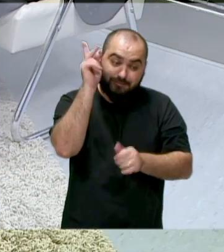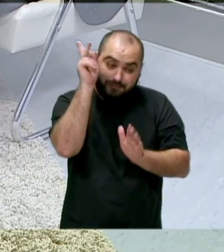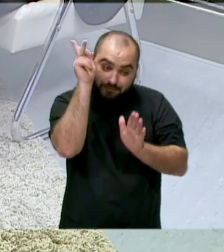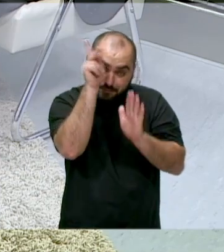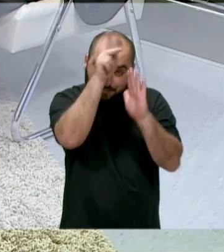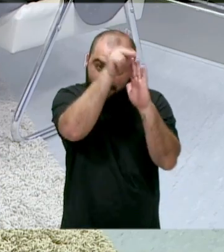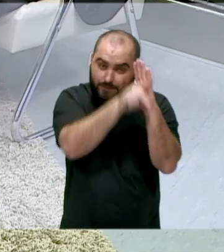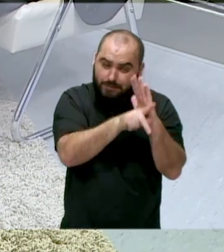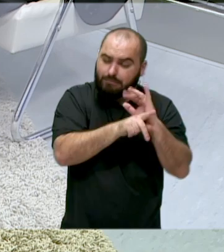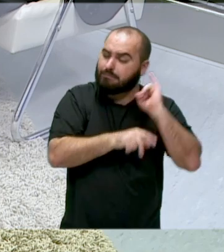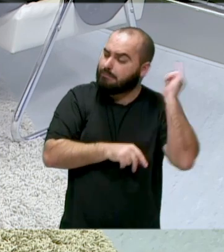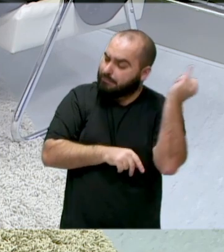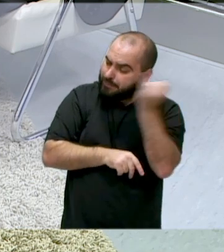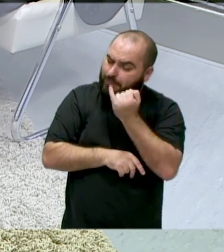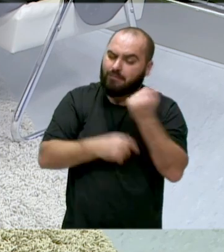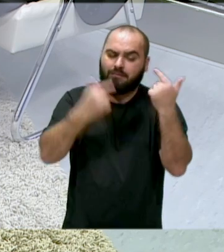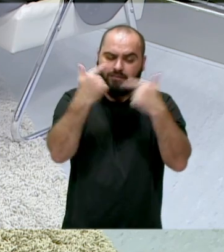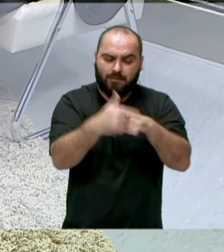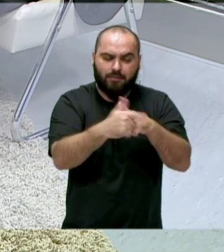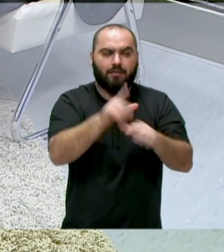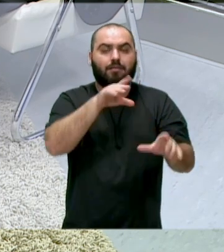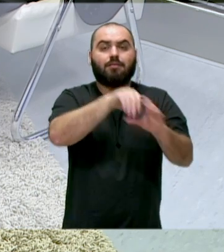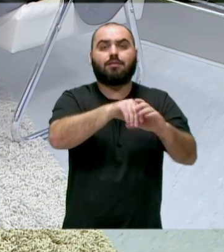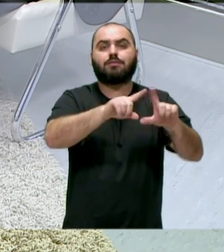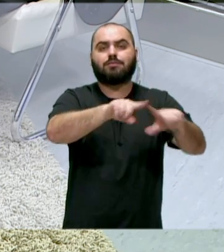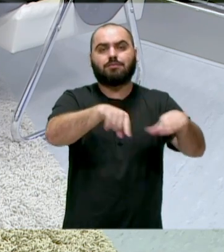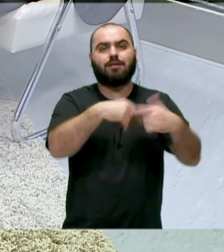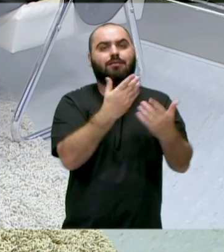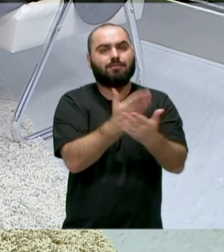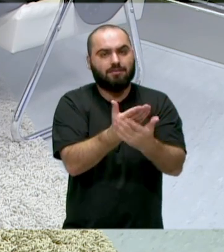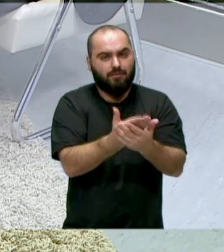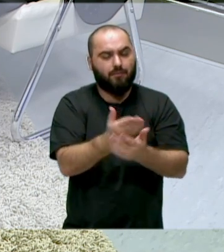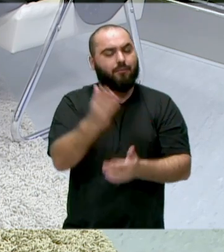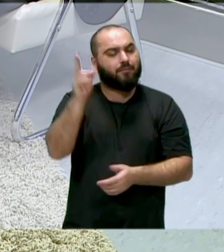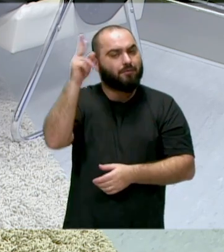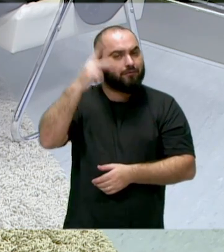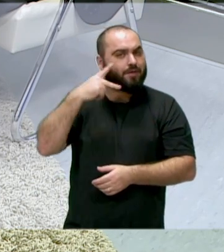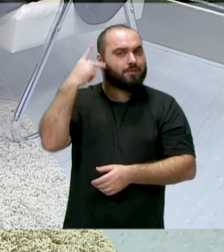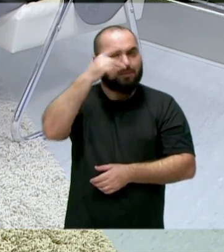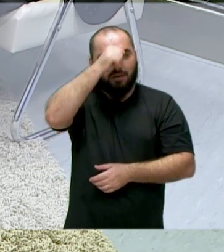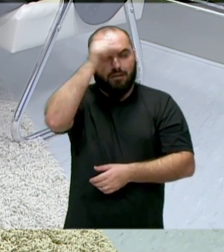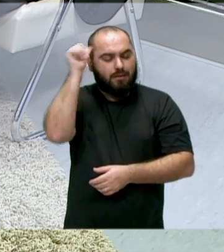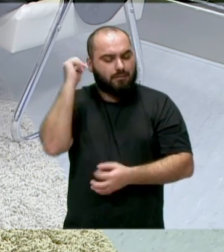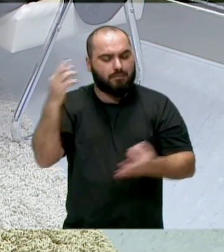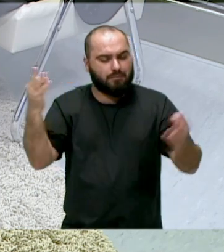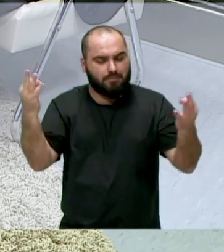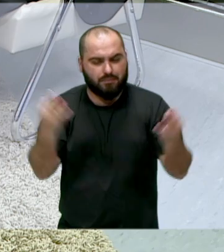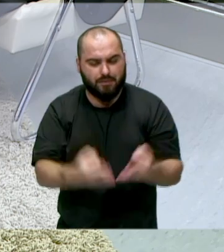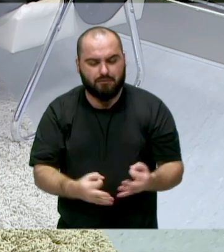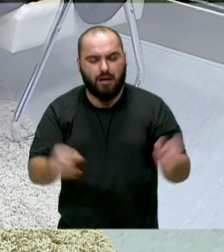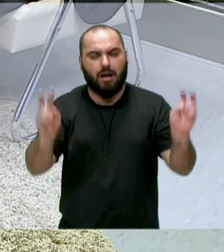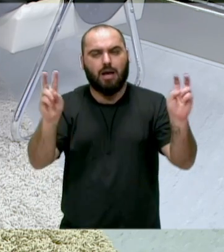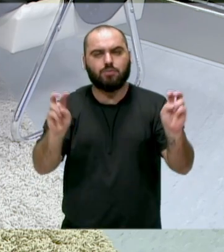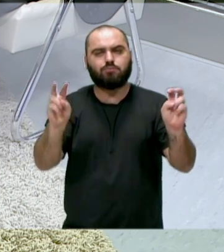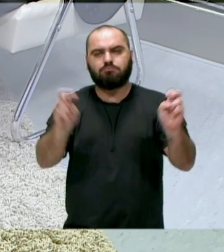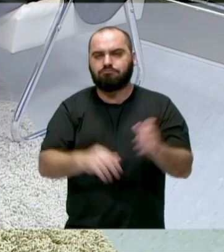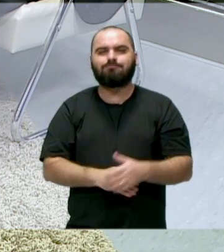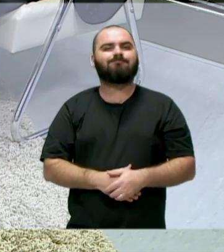tratado em sala de aula, a vereadora Ana foi muito feliz em trazer esse tema, que é um assunto que não tem que ser só projetos